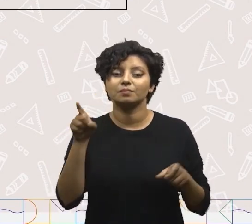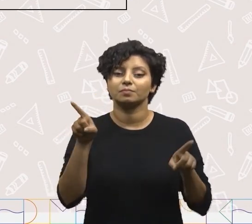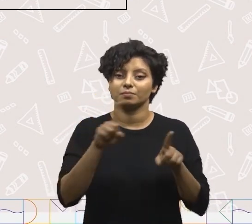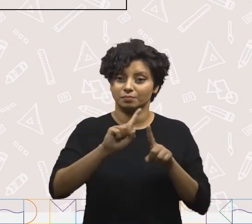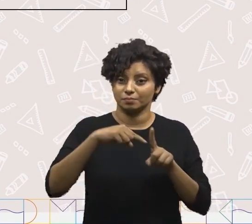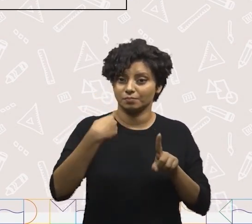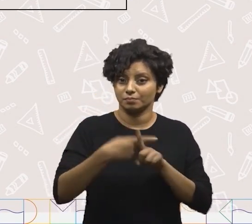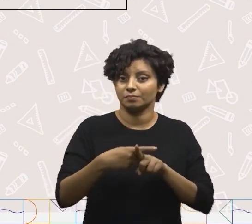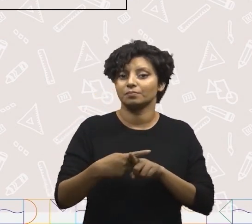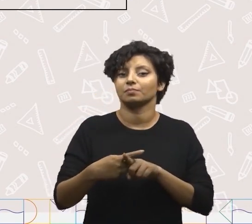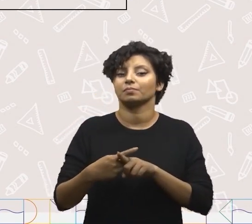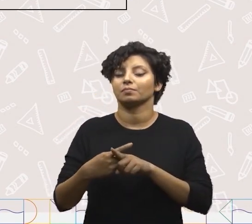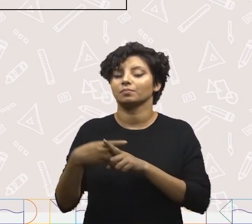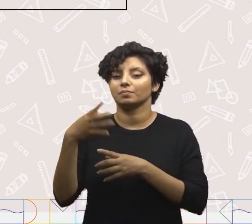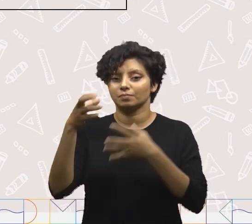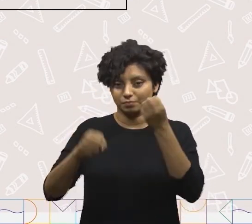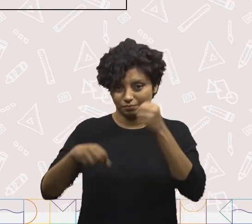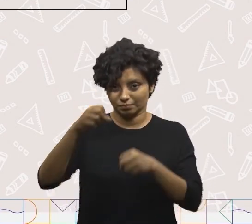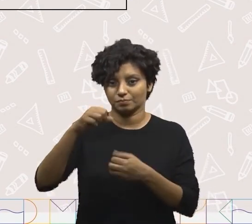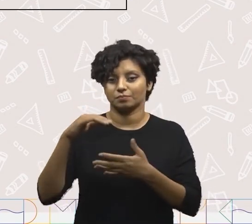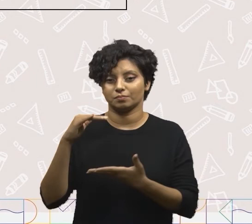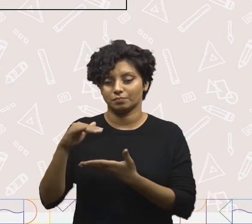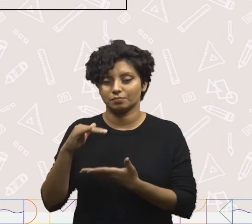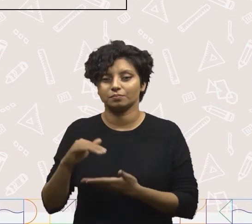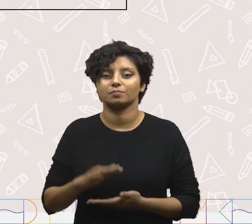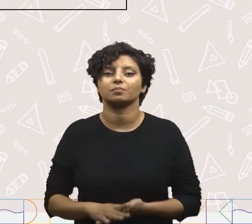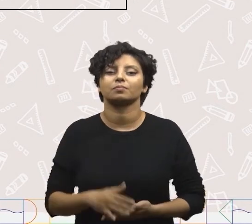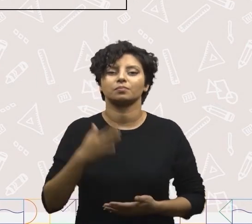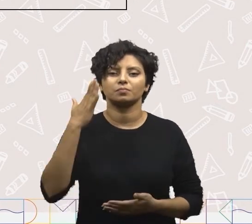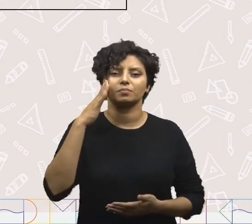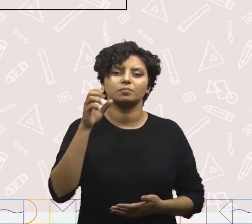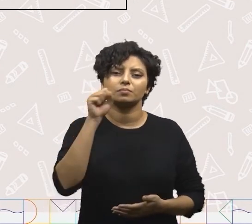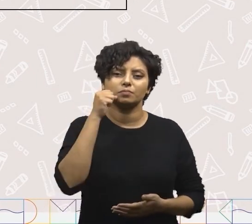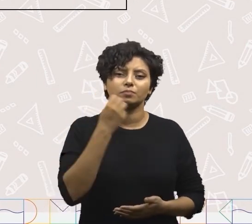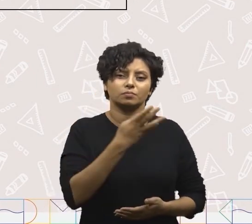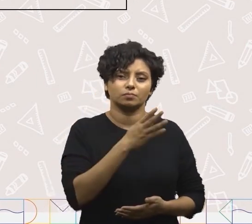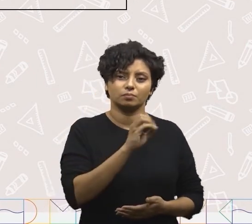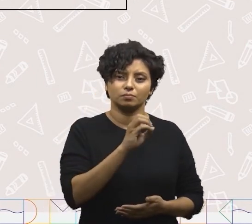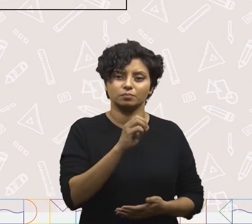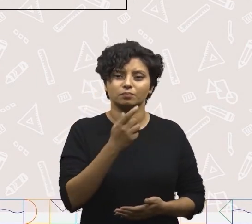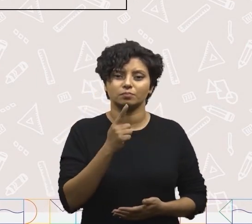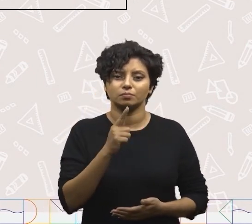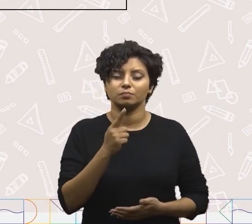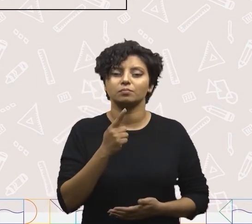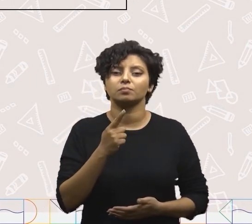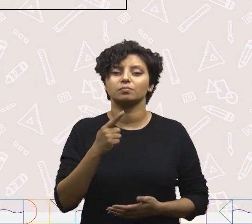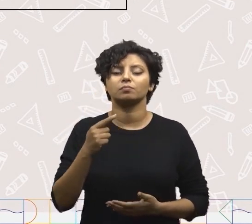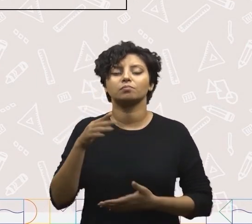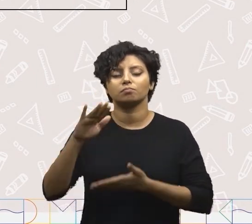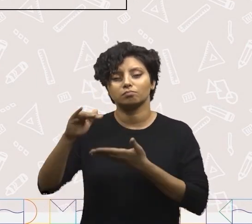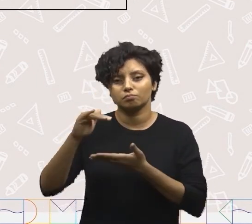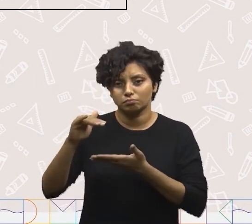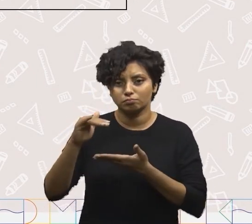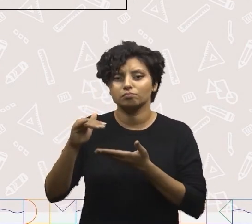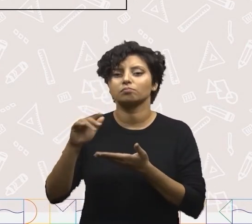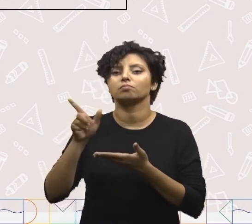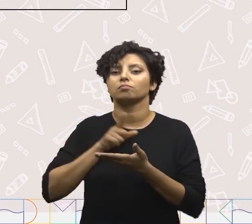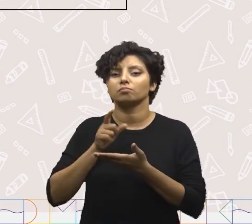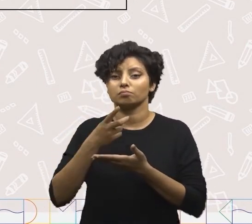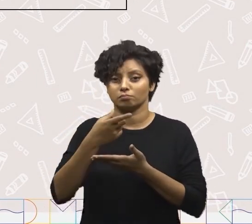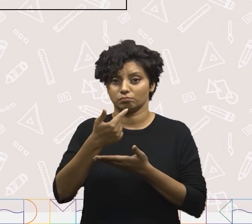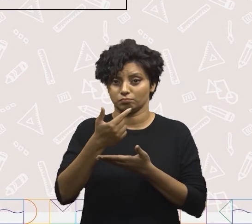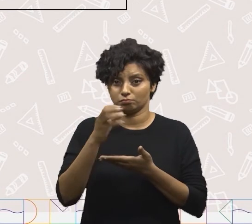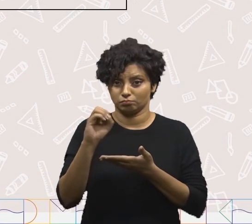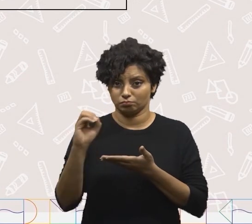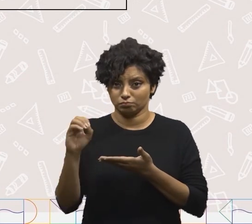mais uma caixa de creme de leite? Eu sei que o pão tem quatrocentos gramas. E a caixa de creme de leite tem